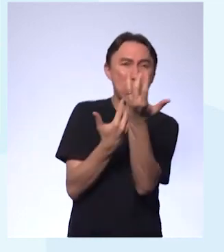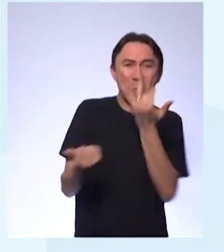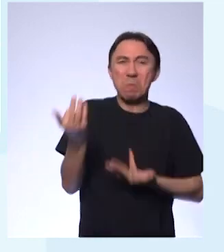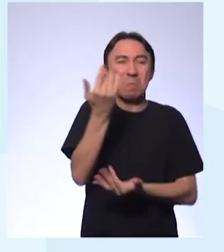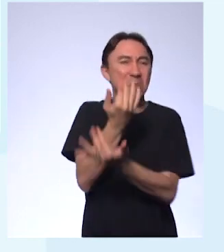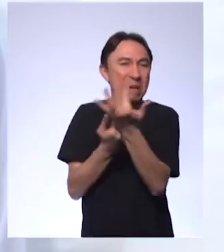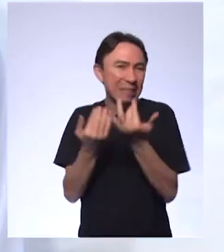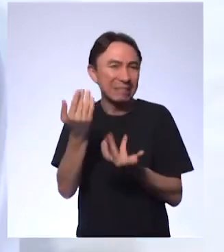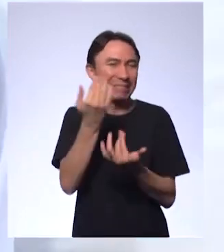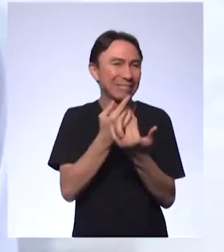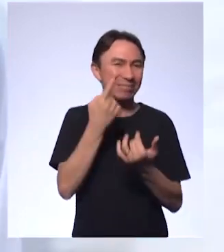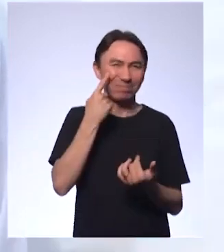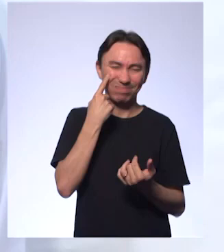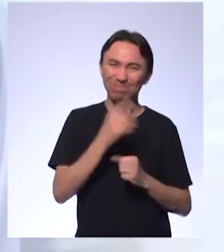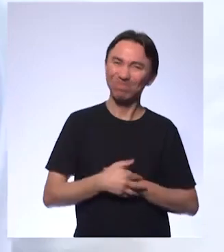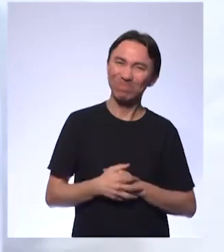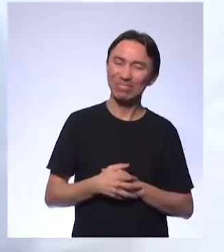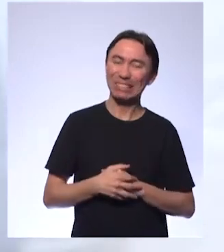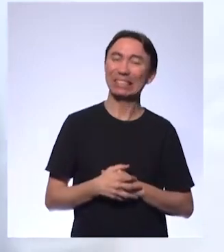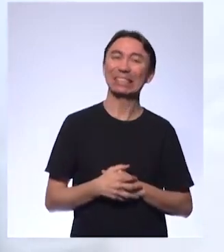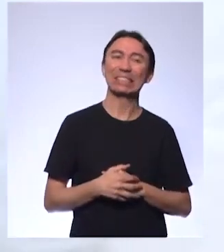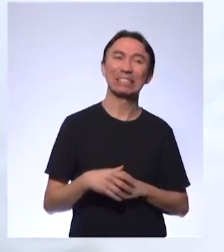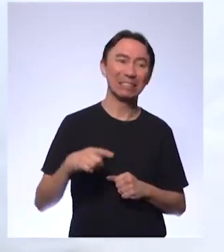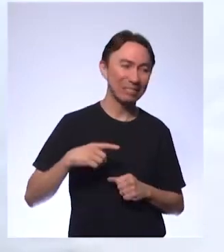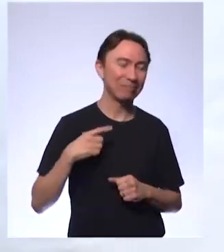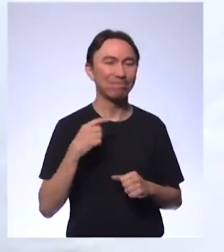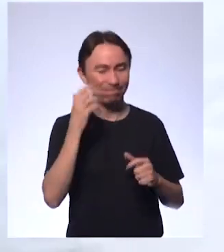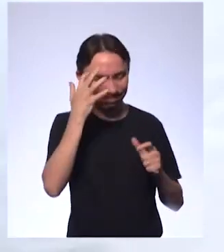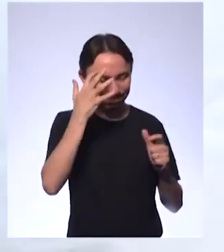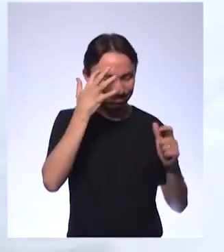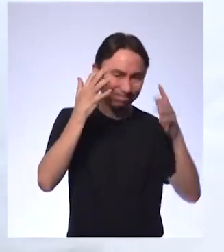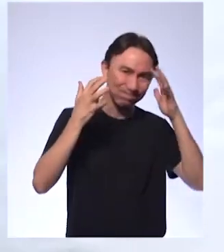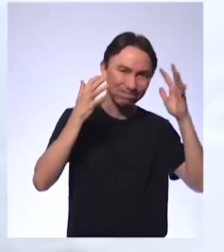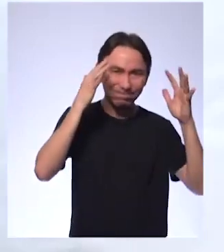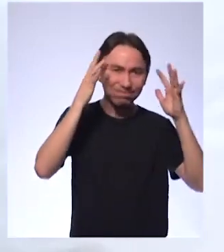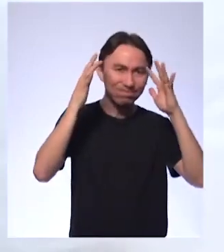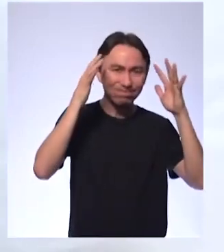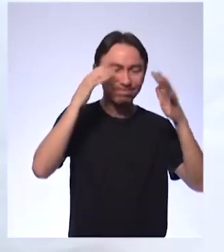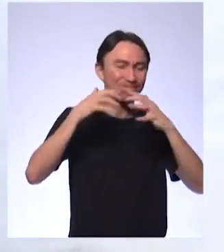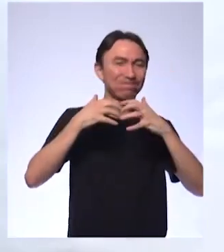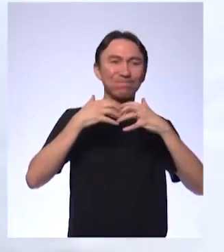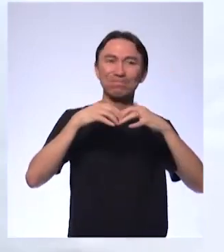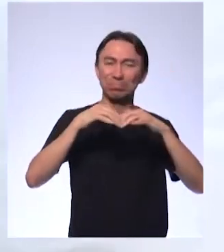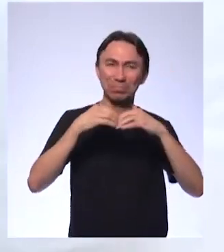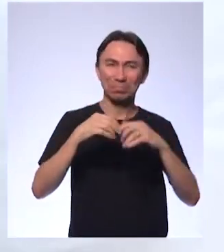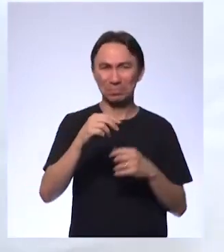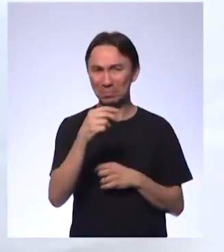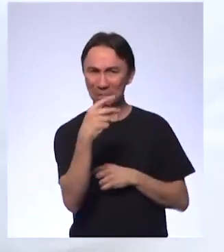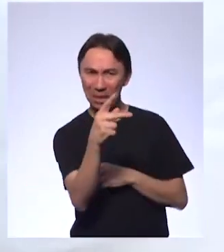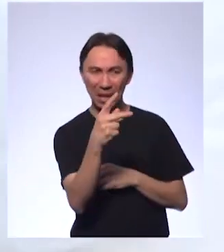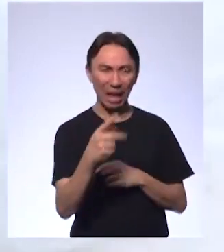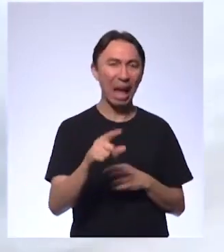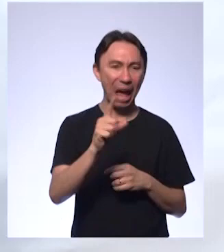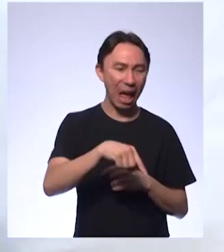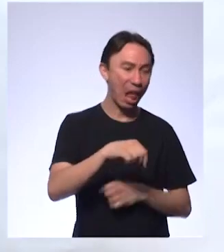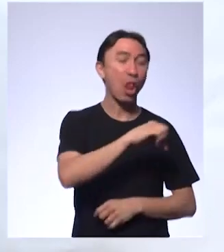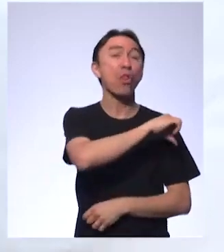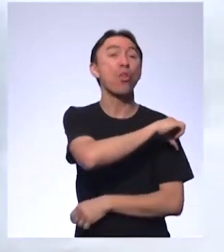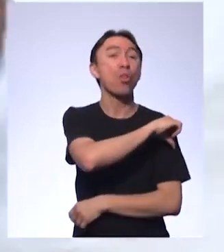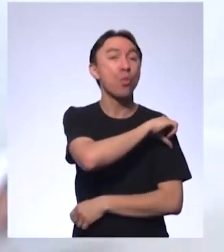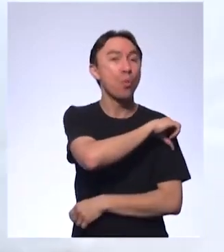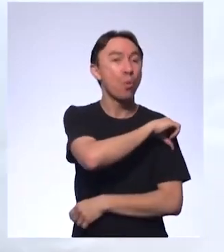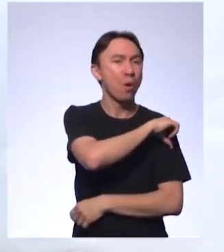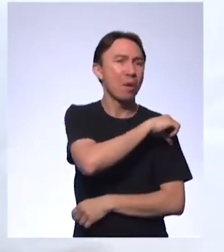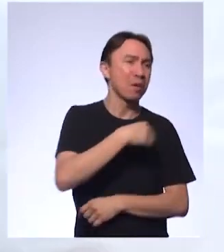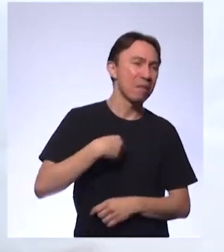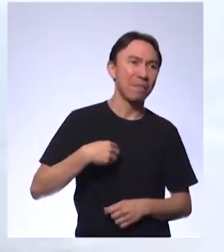assim é só para a gente refletir mesmo vocês são o nono ano eu não quero aqui fazer nenhum alarmismo porque eu acho que a